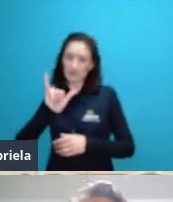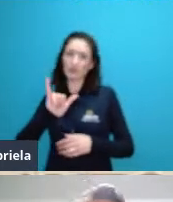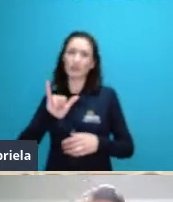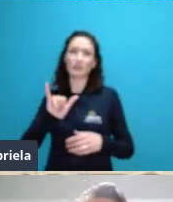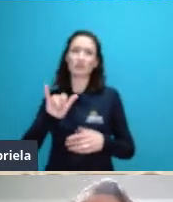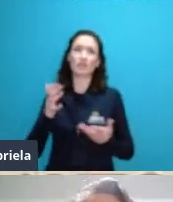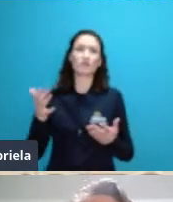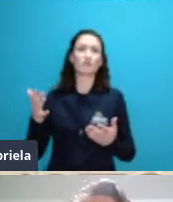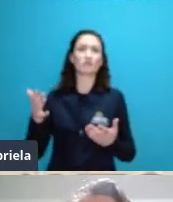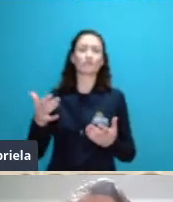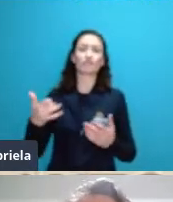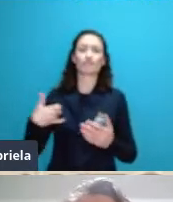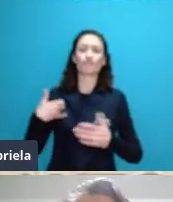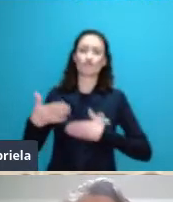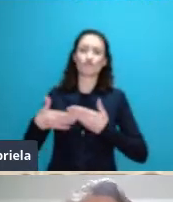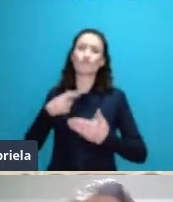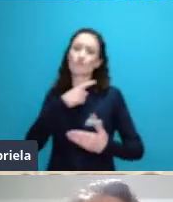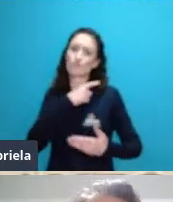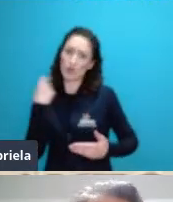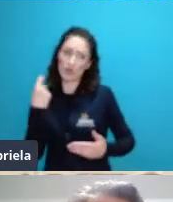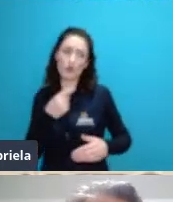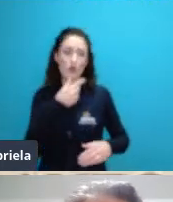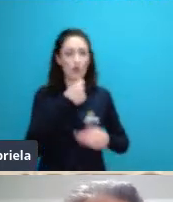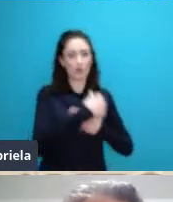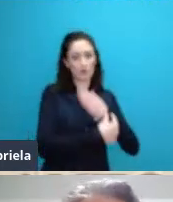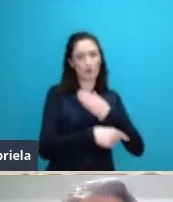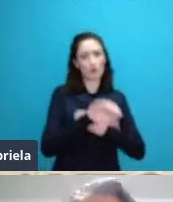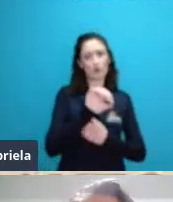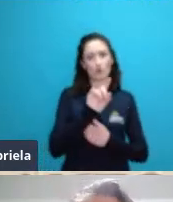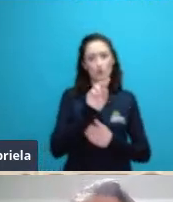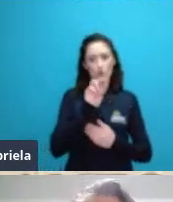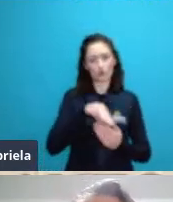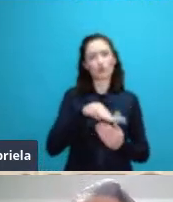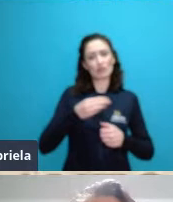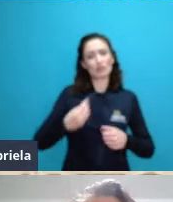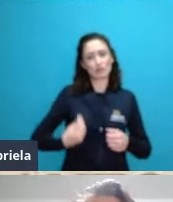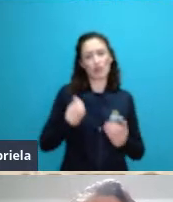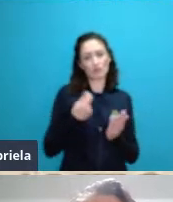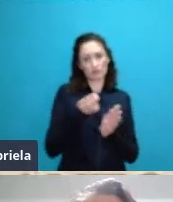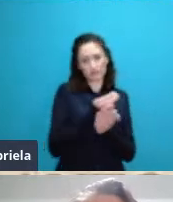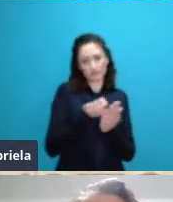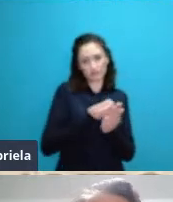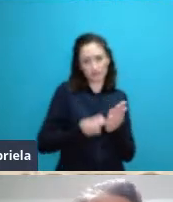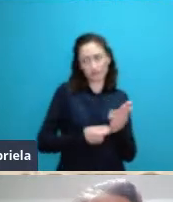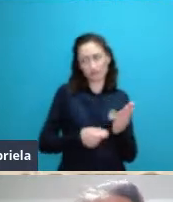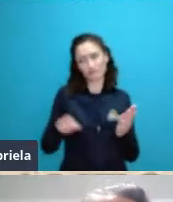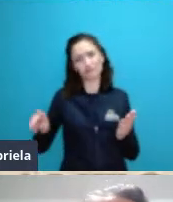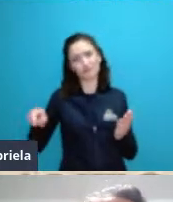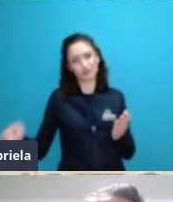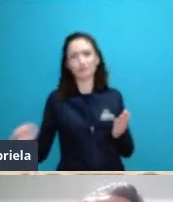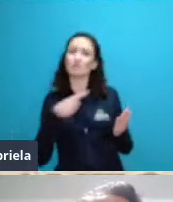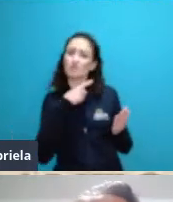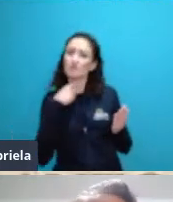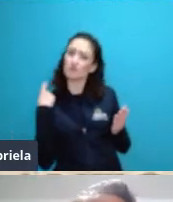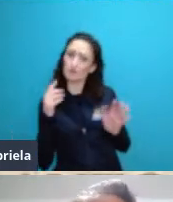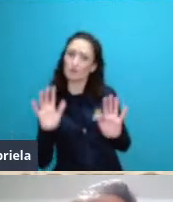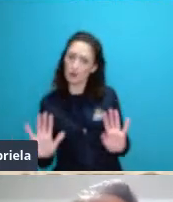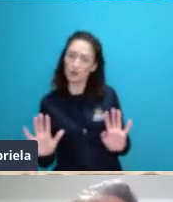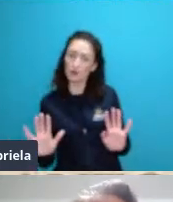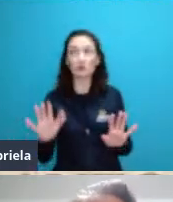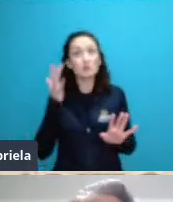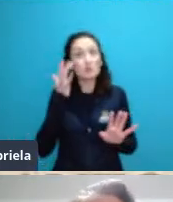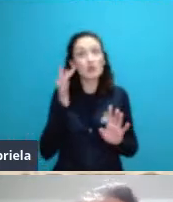tenha trocado algumas informações sobre a parte mais filosófica dessa história toda mas o Tansley não tinha